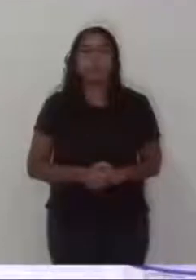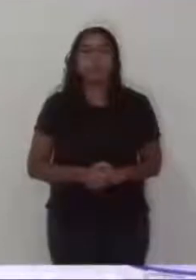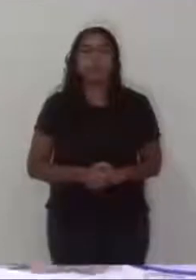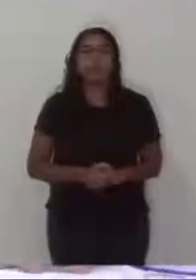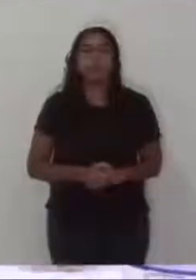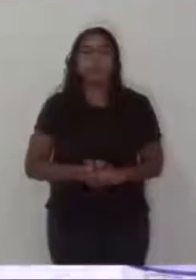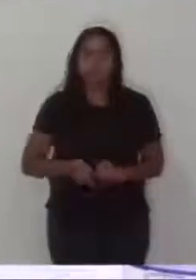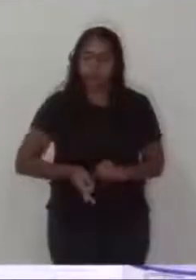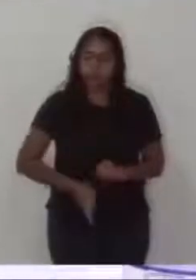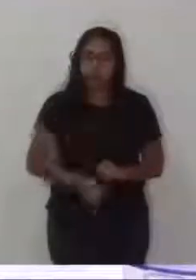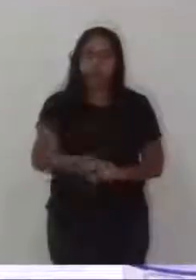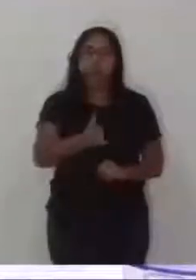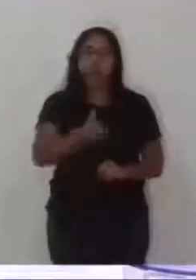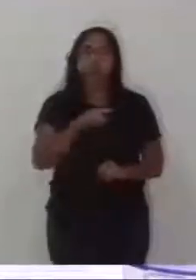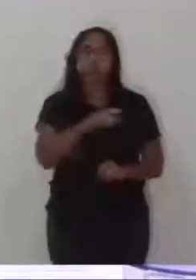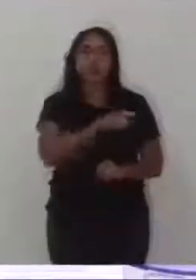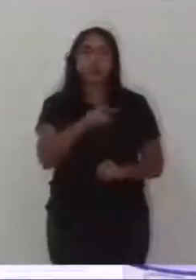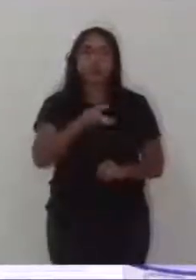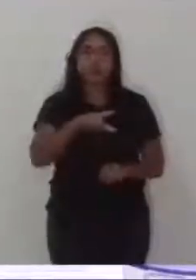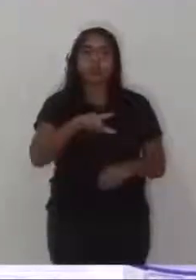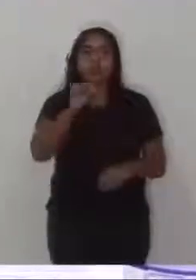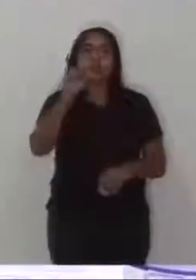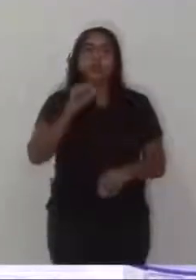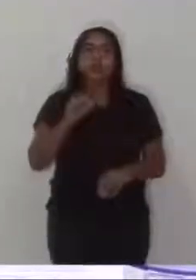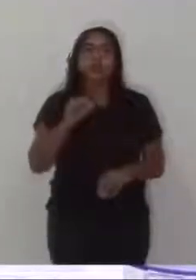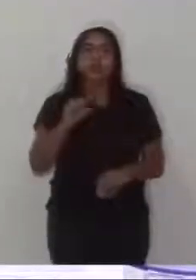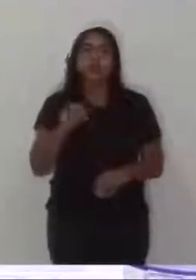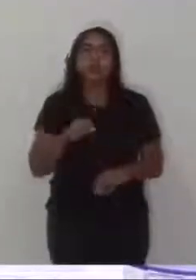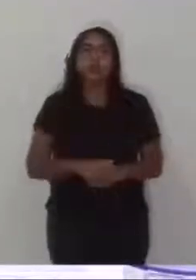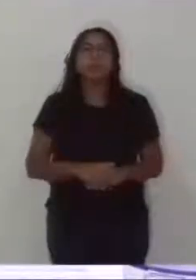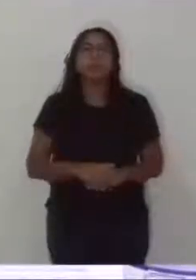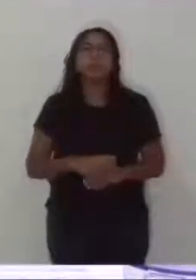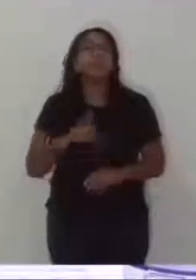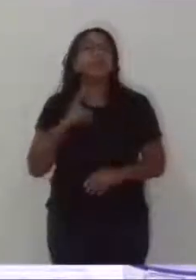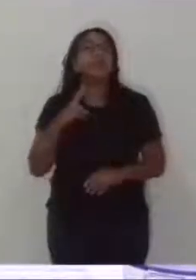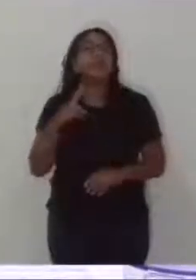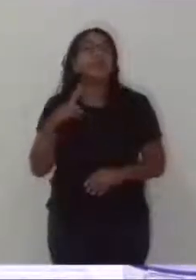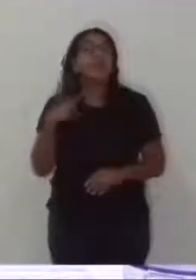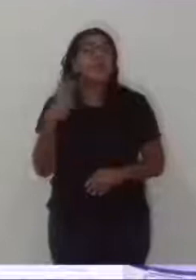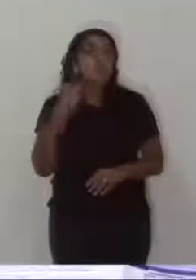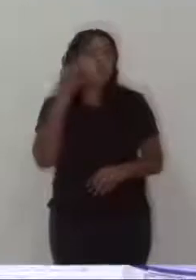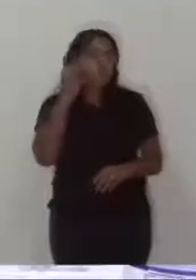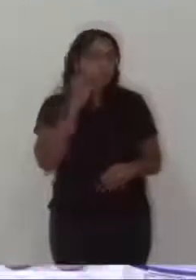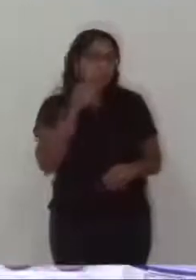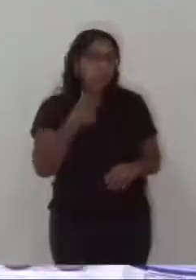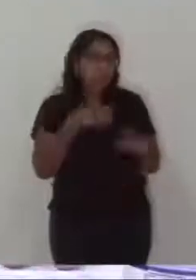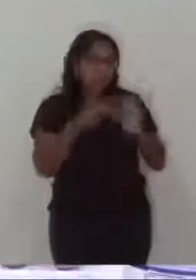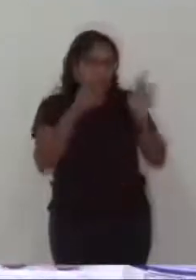Continuo encaminhamento de lideranças. Peço ao vereador Geraldinho, que eu falo pela liderança do PV.